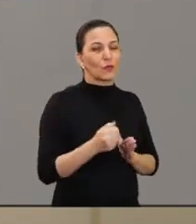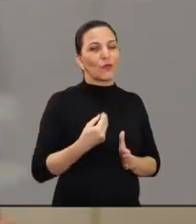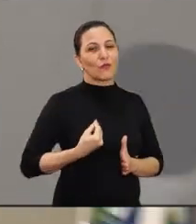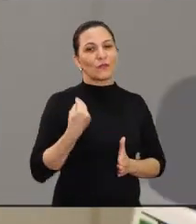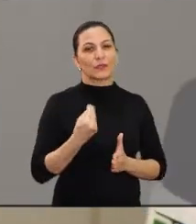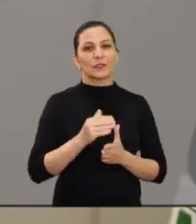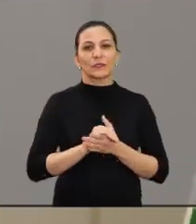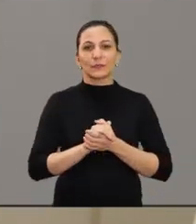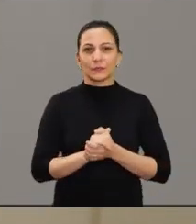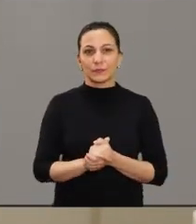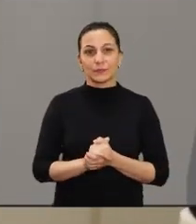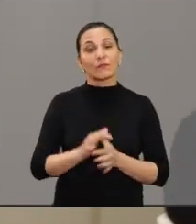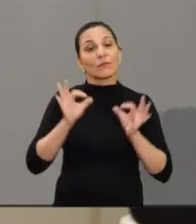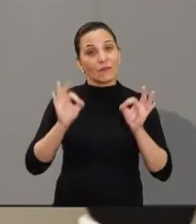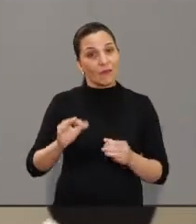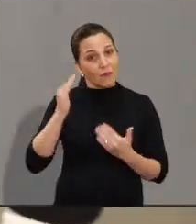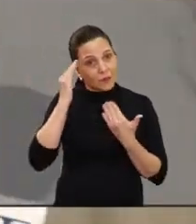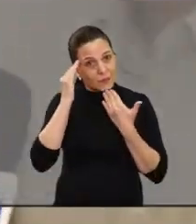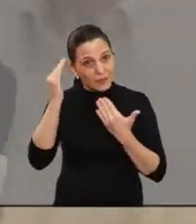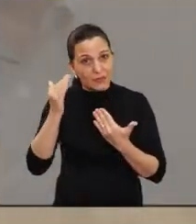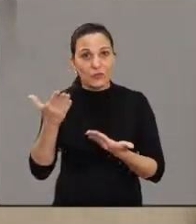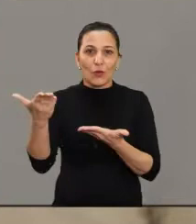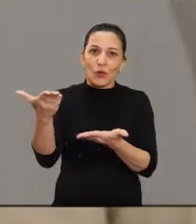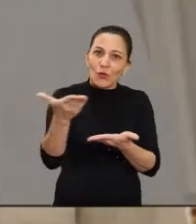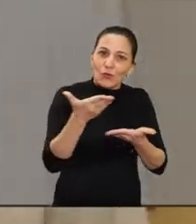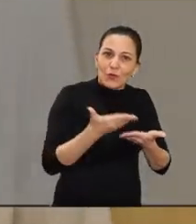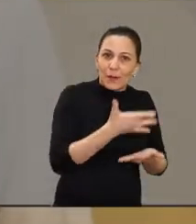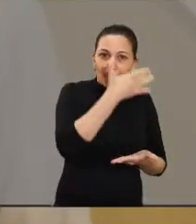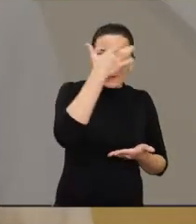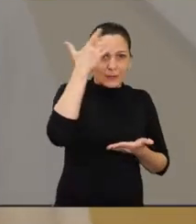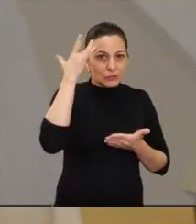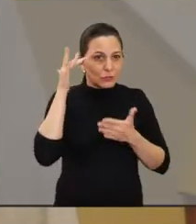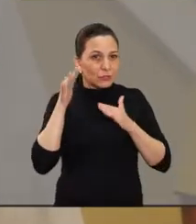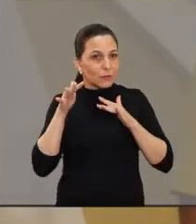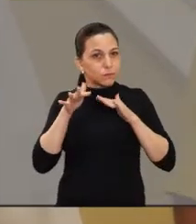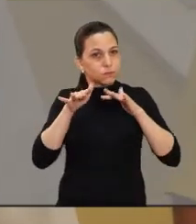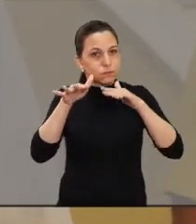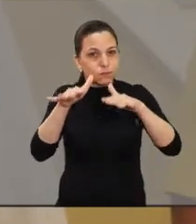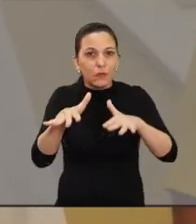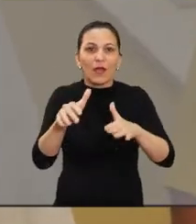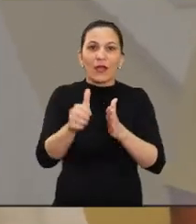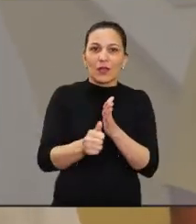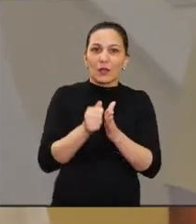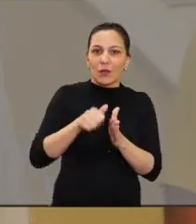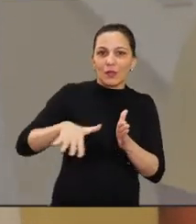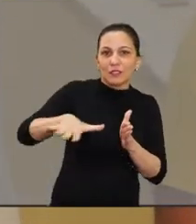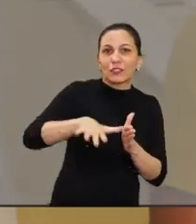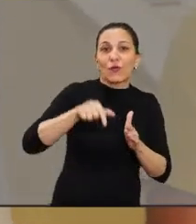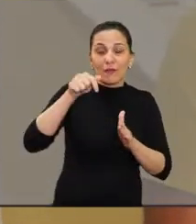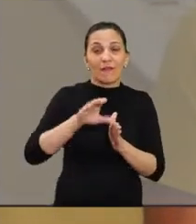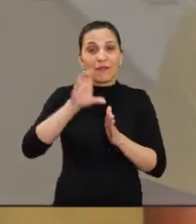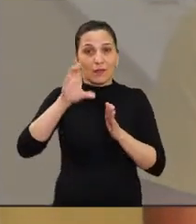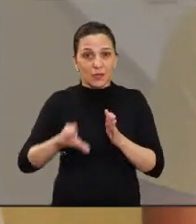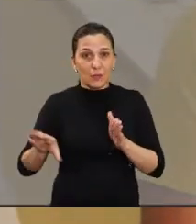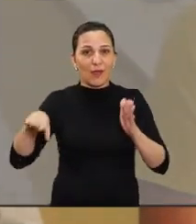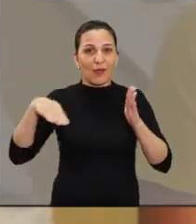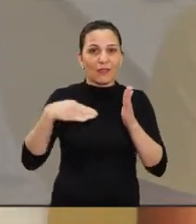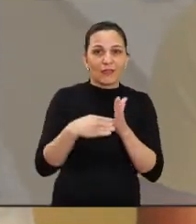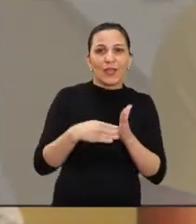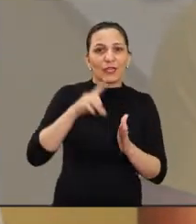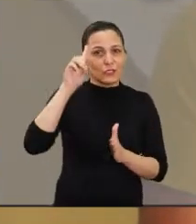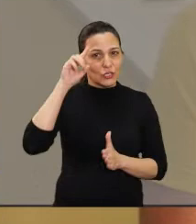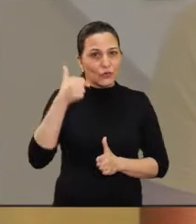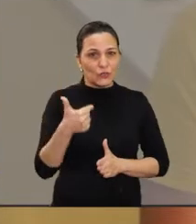Araraquara. Uma ótima novidade. Professor, muito obrigado. Nós aproveitamos, então, para convidar todos de Araraquara e da nossa região